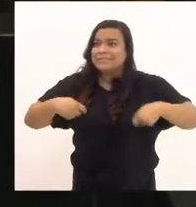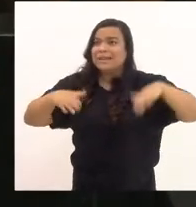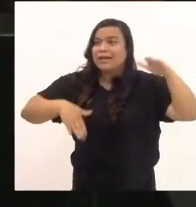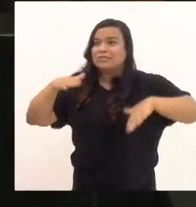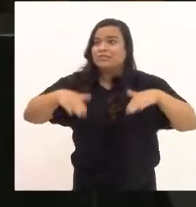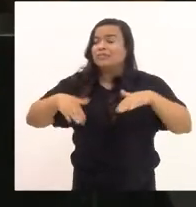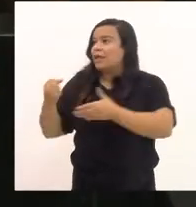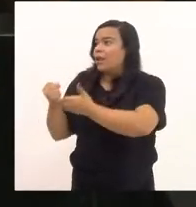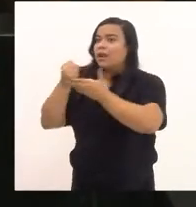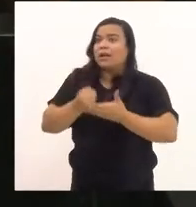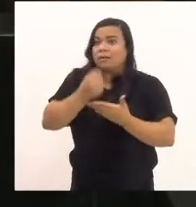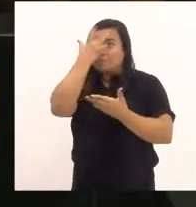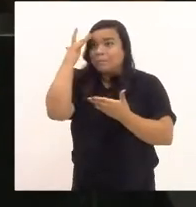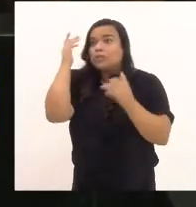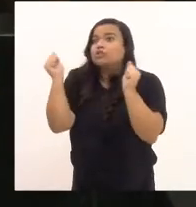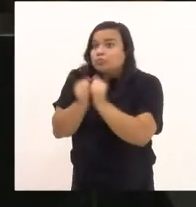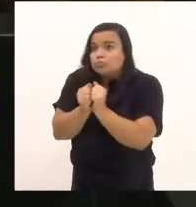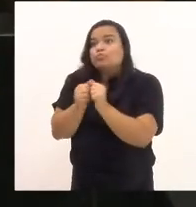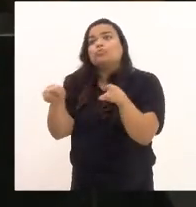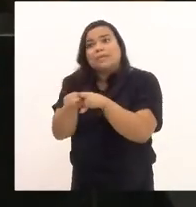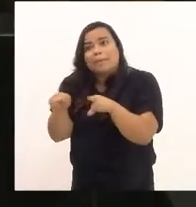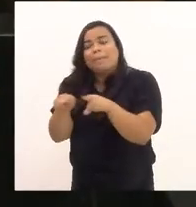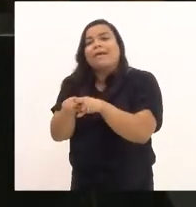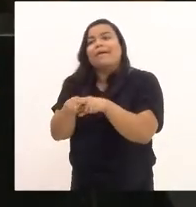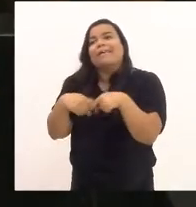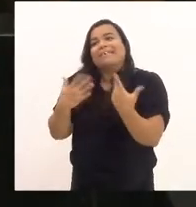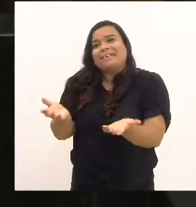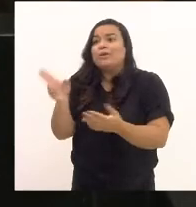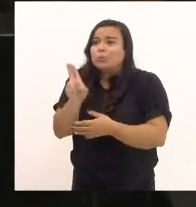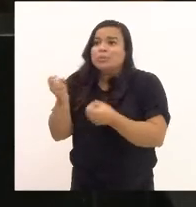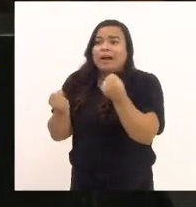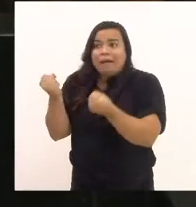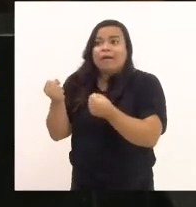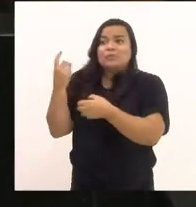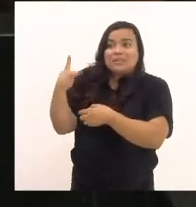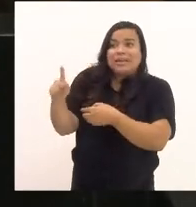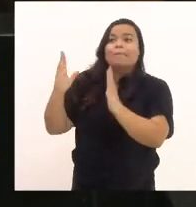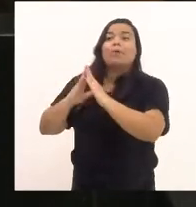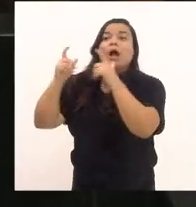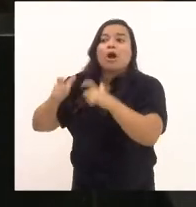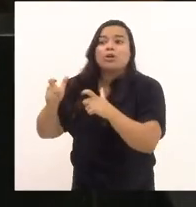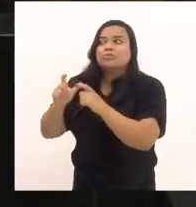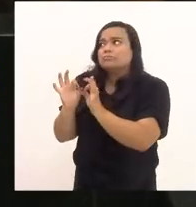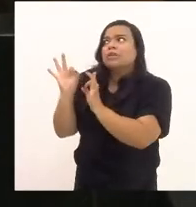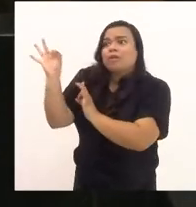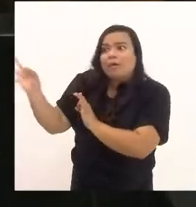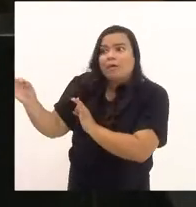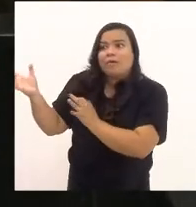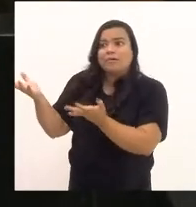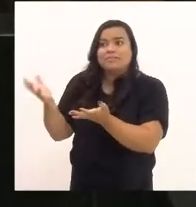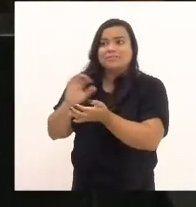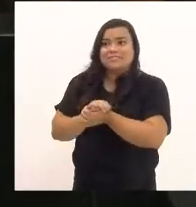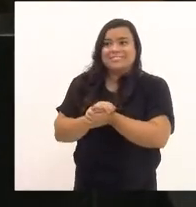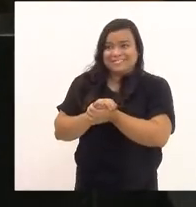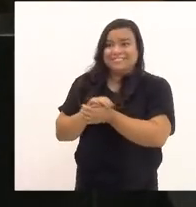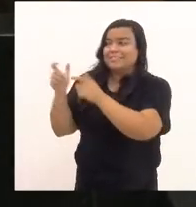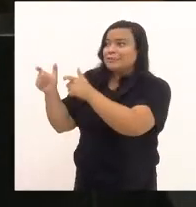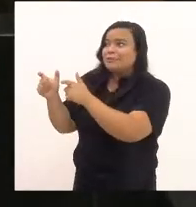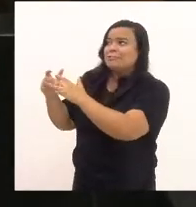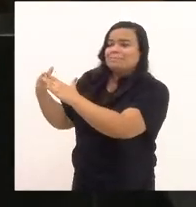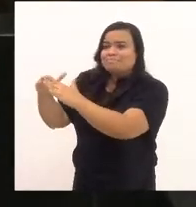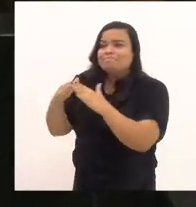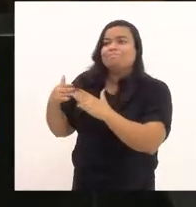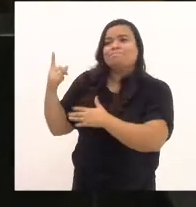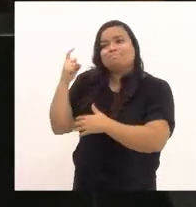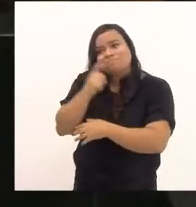que levar o ajudante com ele. E usa do seu carrinho. E mora onde? Mora em geral na periferia, nos